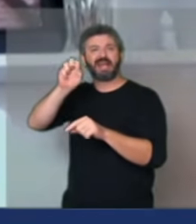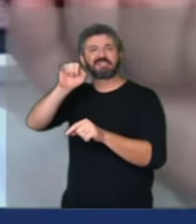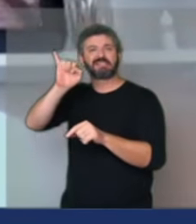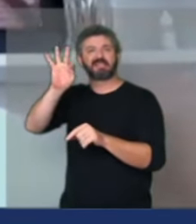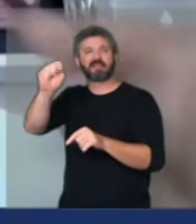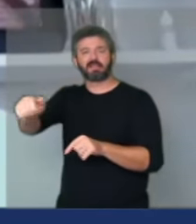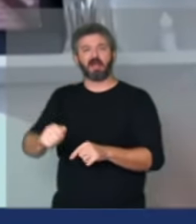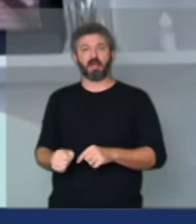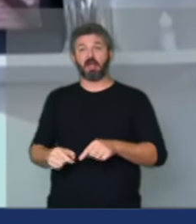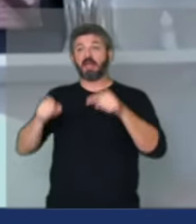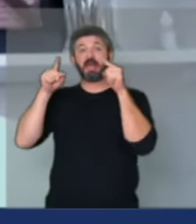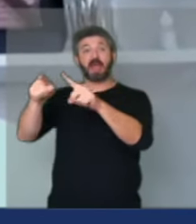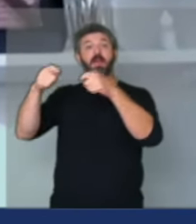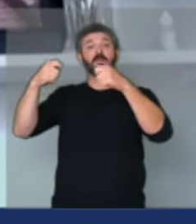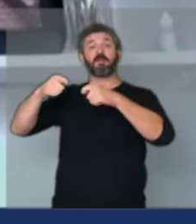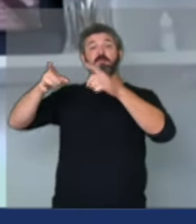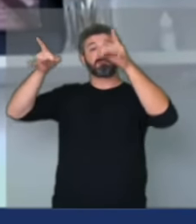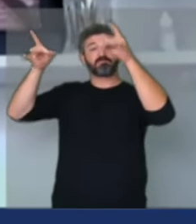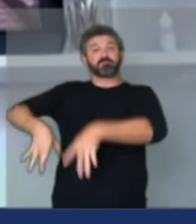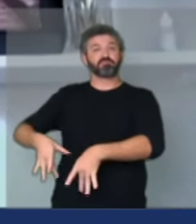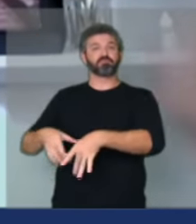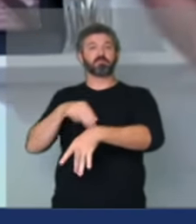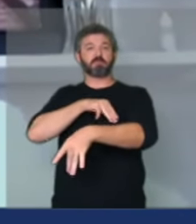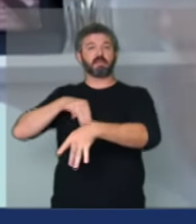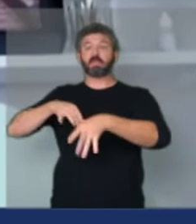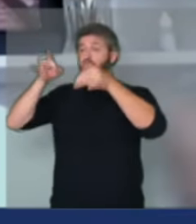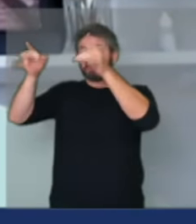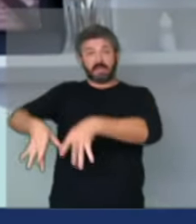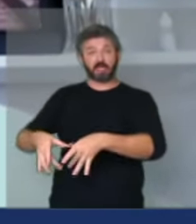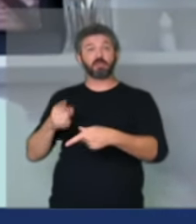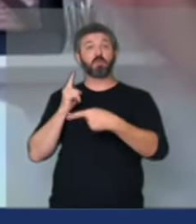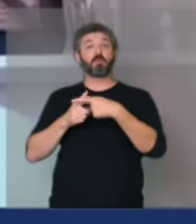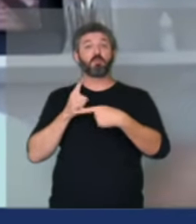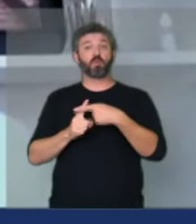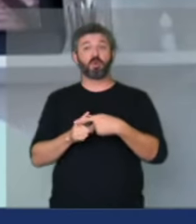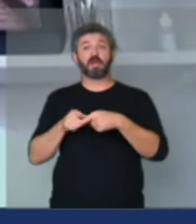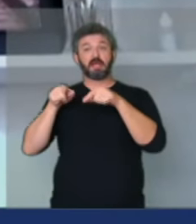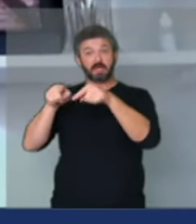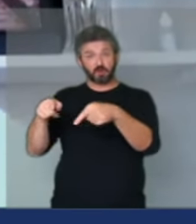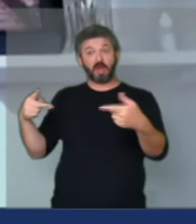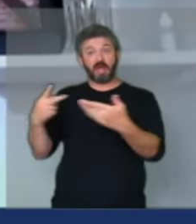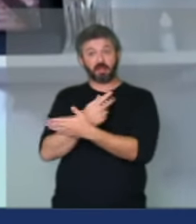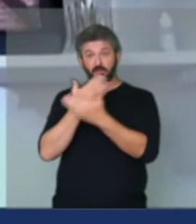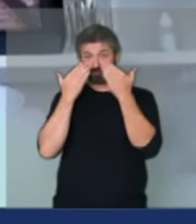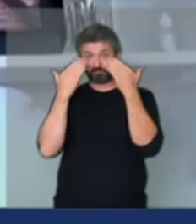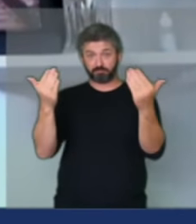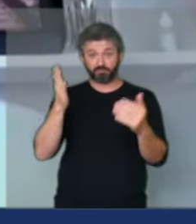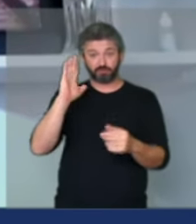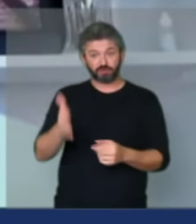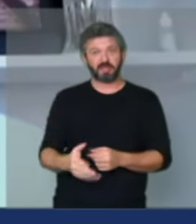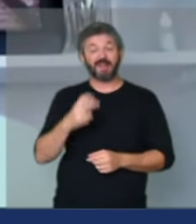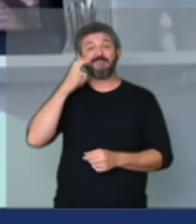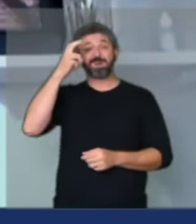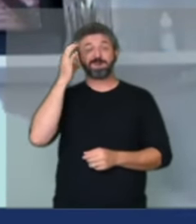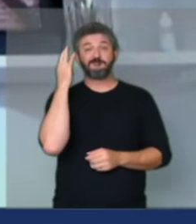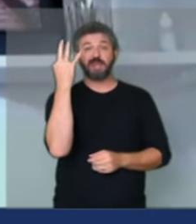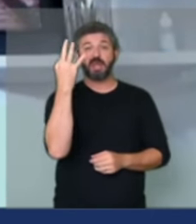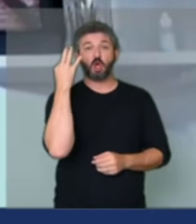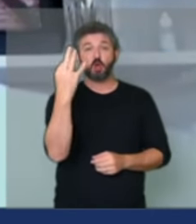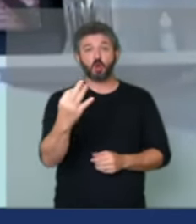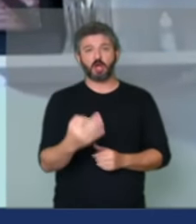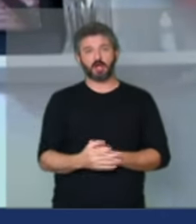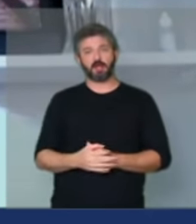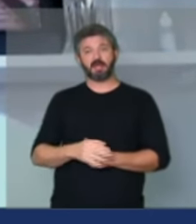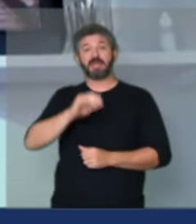tem que sair do cargo porque isso que aconteceu e foi revelado é uma vergonha é uma